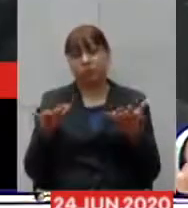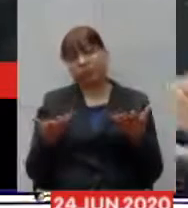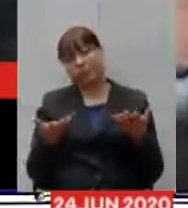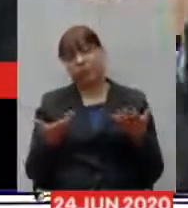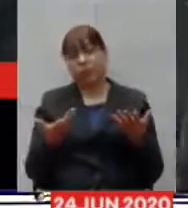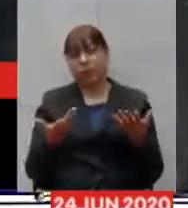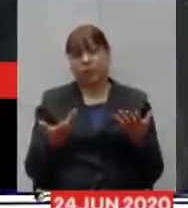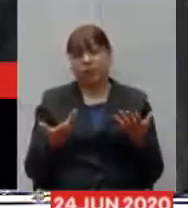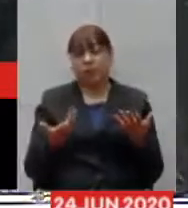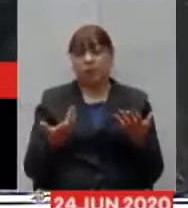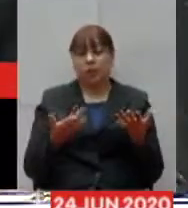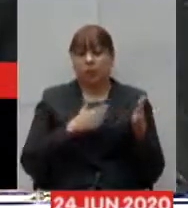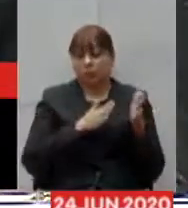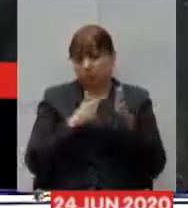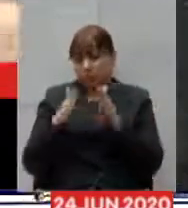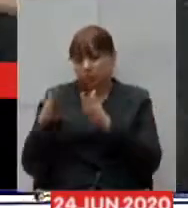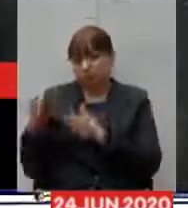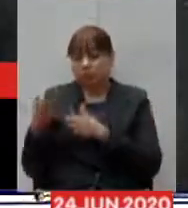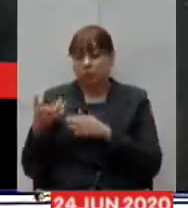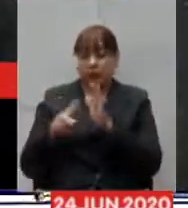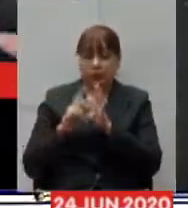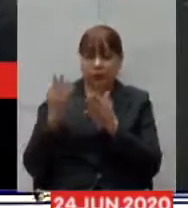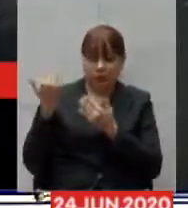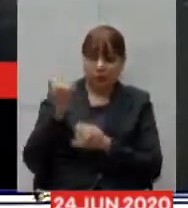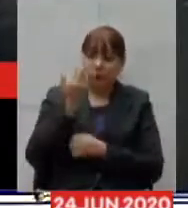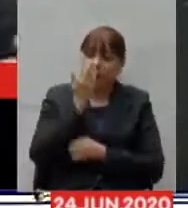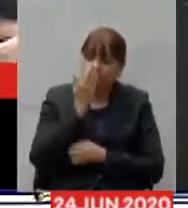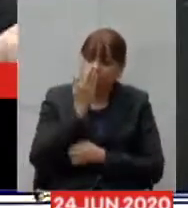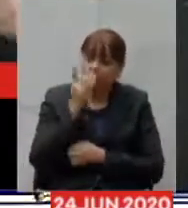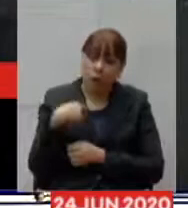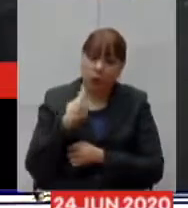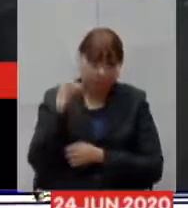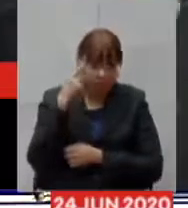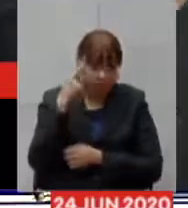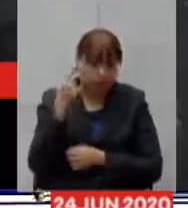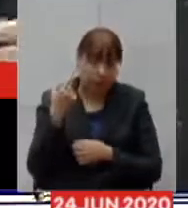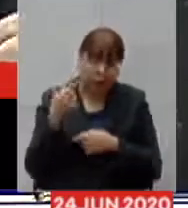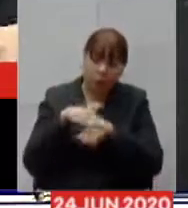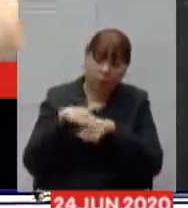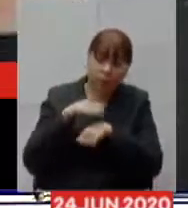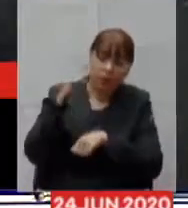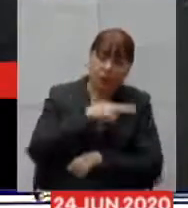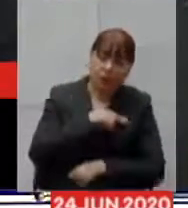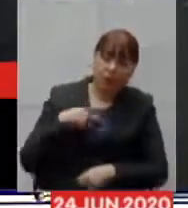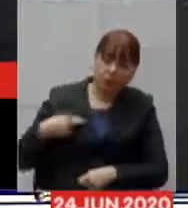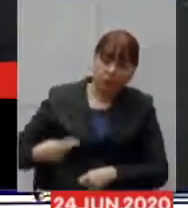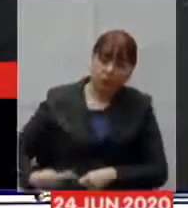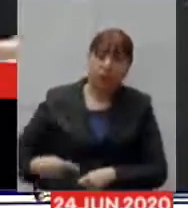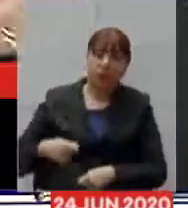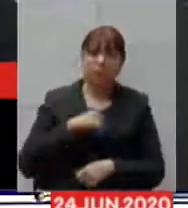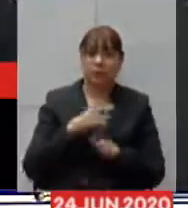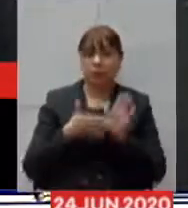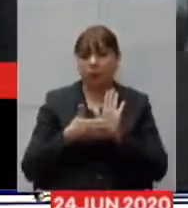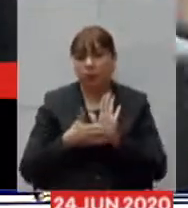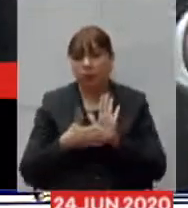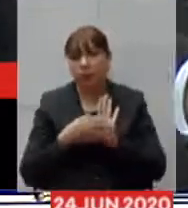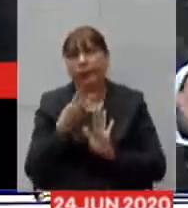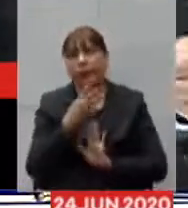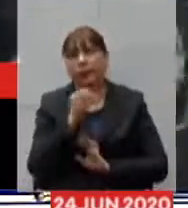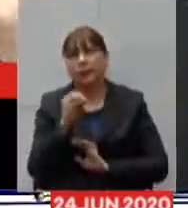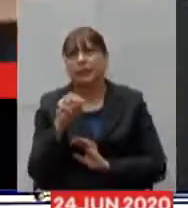aconteceu assim como nos respiradores chegamos a pensar conversar na China recebemos propostas de 300